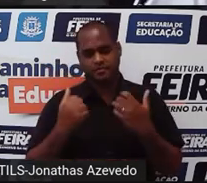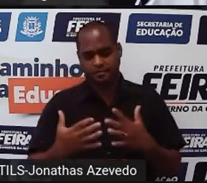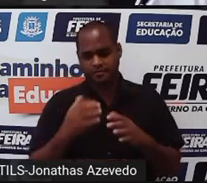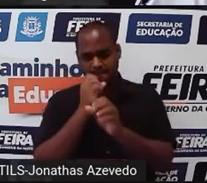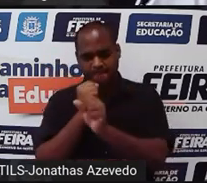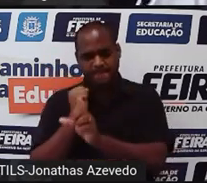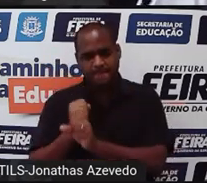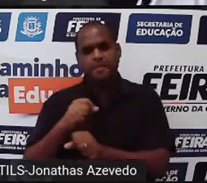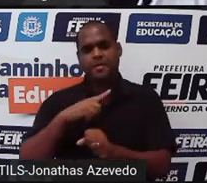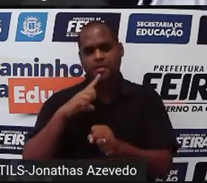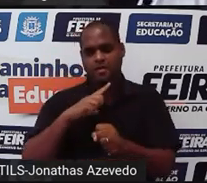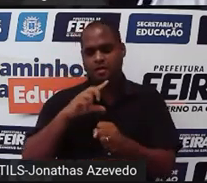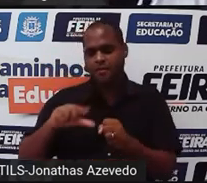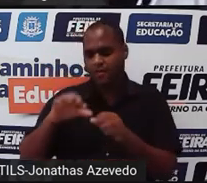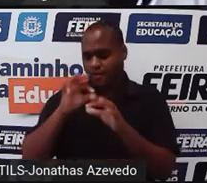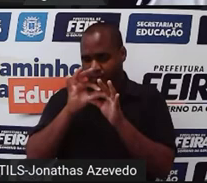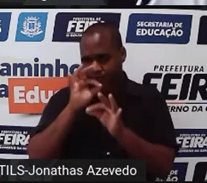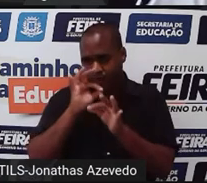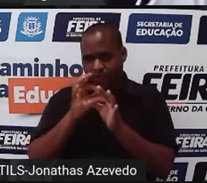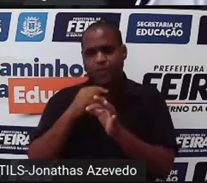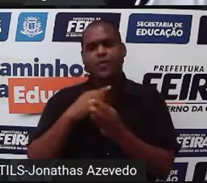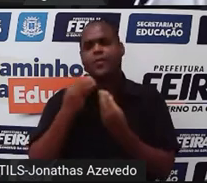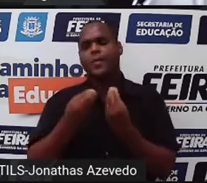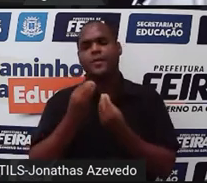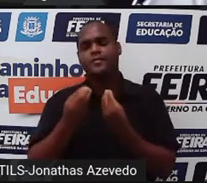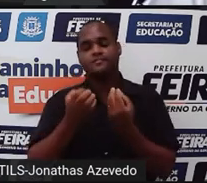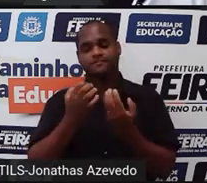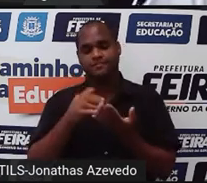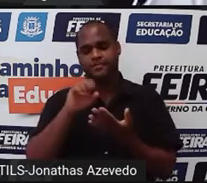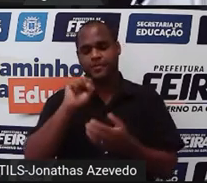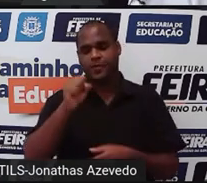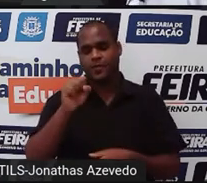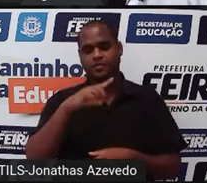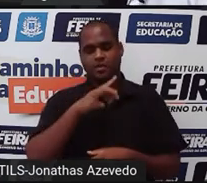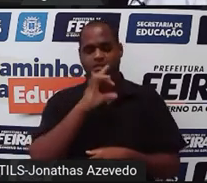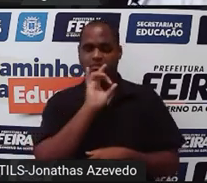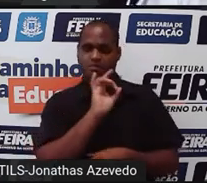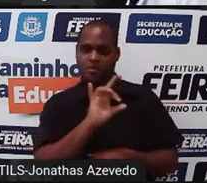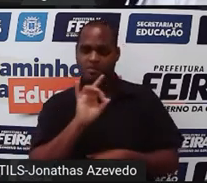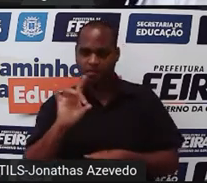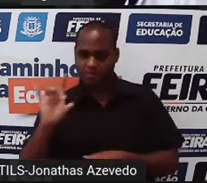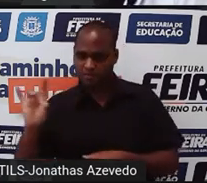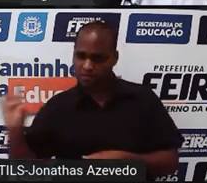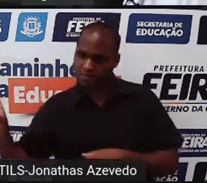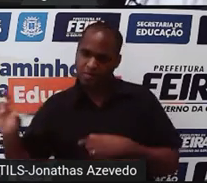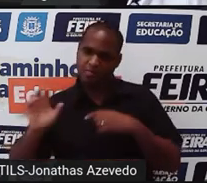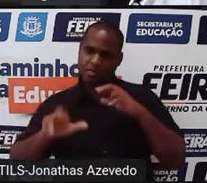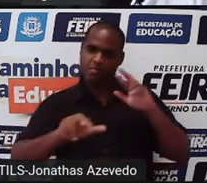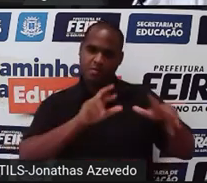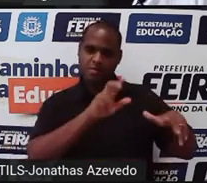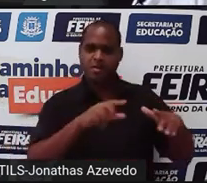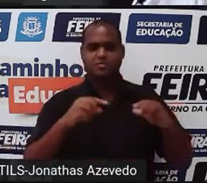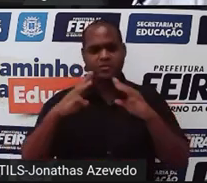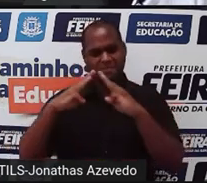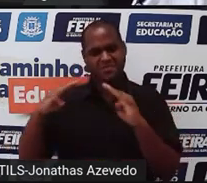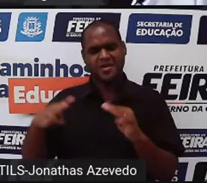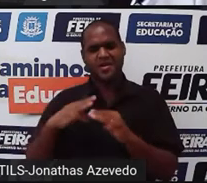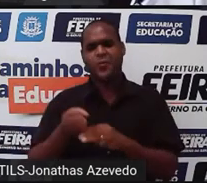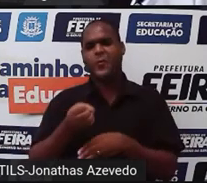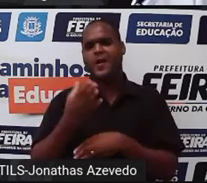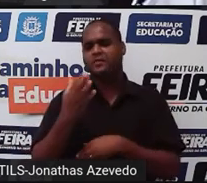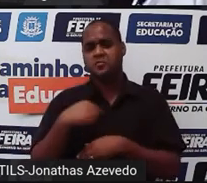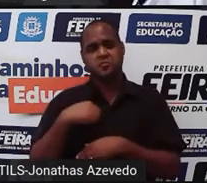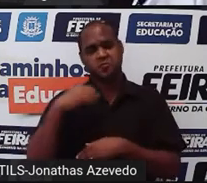de canudos para pirâmides. Como é que eu vou escrever isso? São 8 canudos para cada pirâmide. Não sei quantas são. Eu